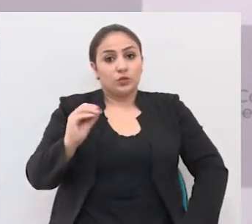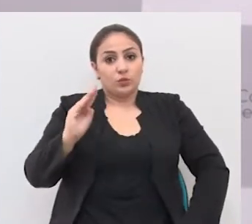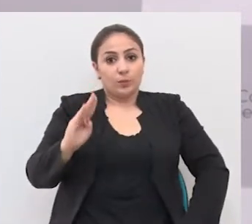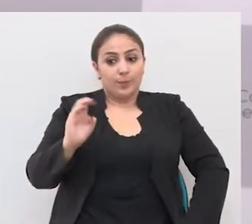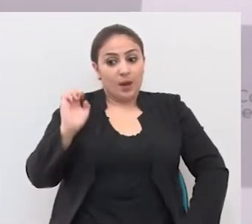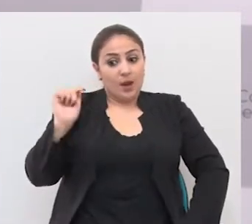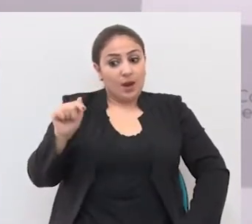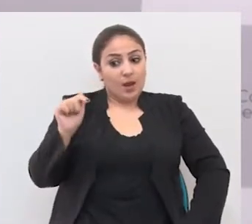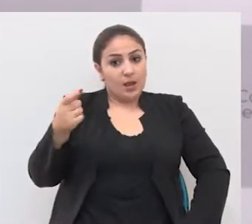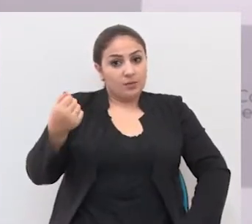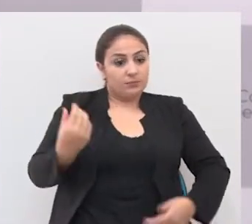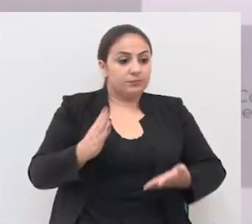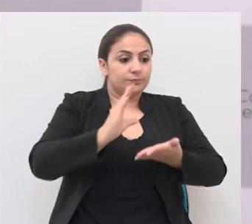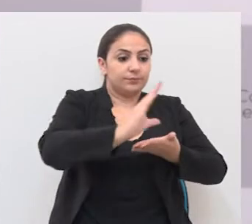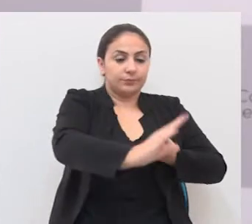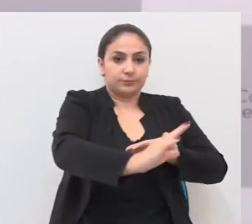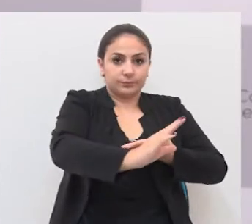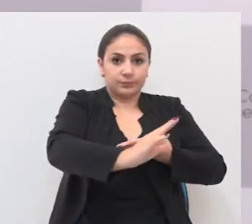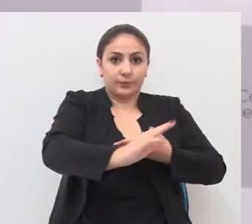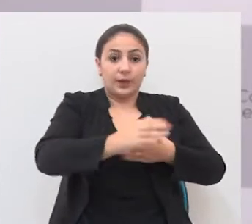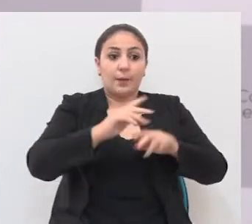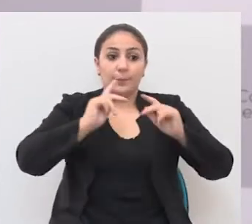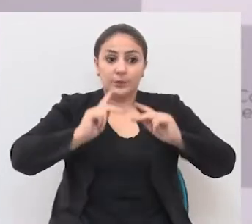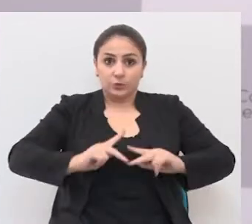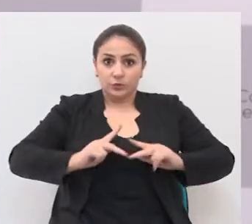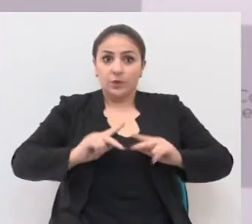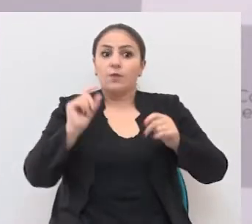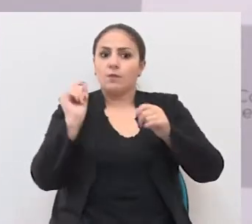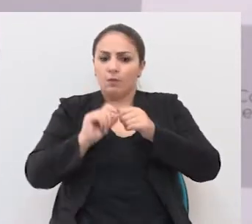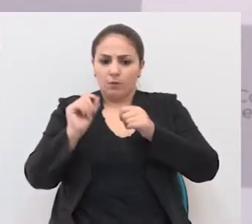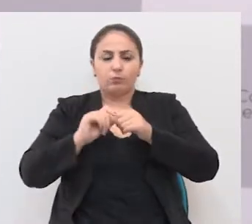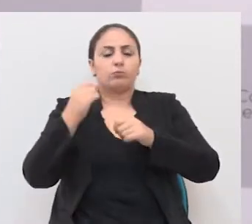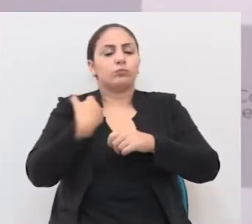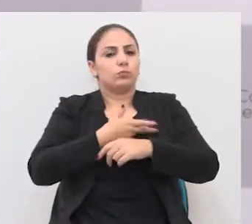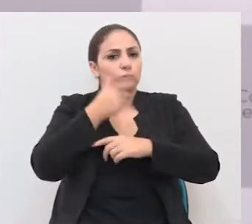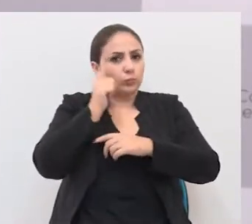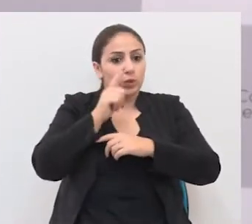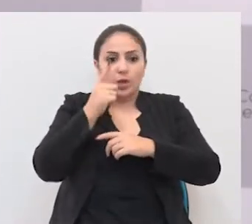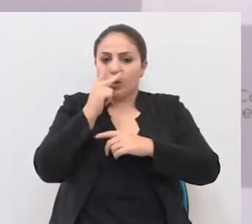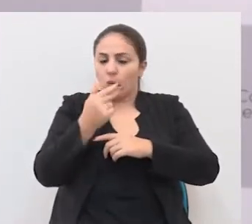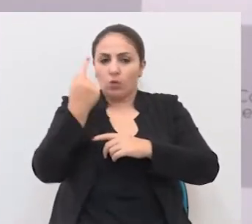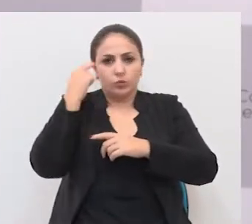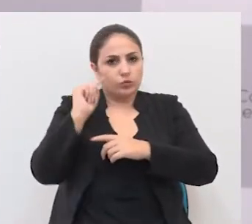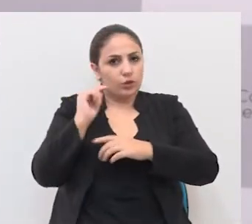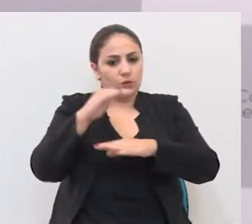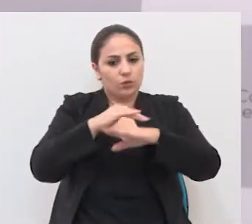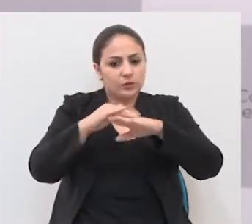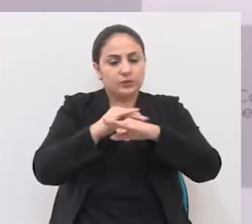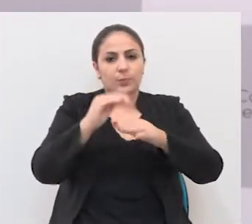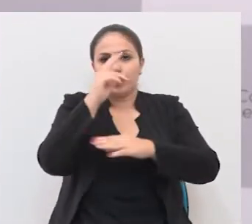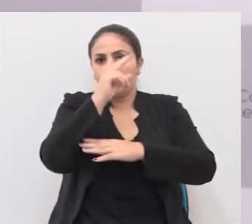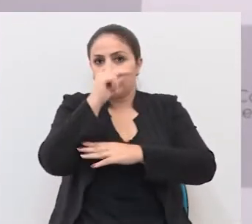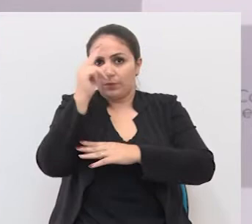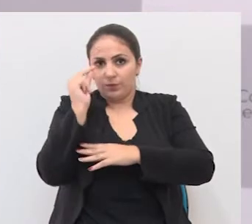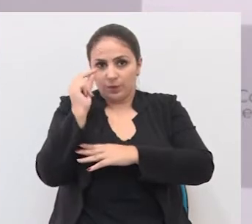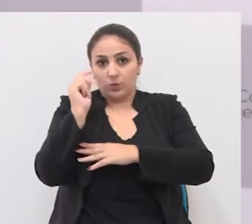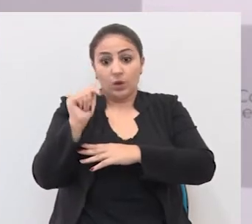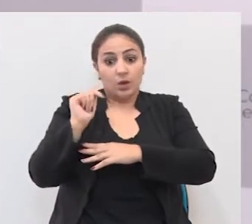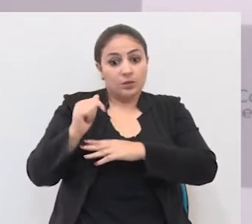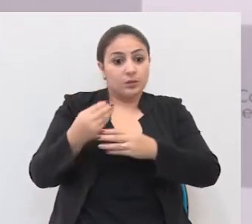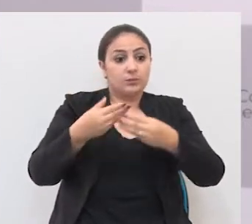consequentemente, a empresa Job repassar os recursos aos vigilantes. Foi feito, nós conseguimos, no mesmo dia que conversamos com o prefeito,